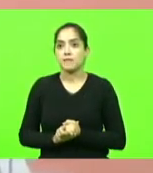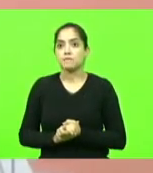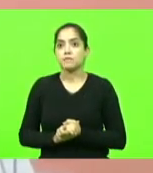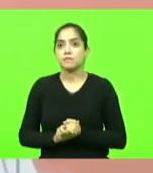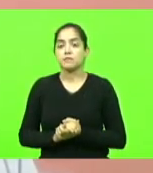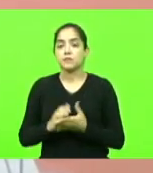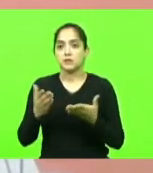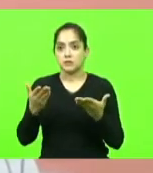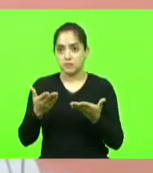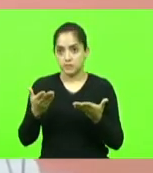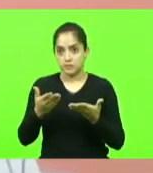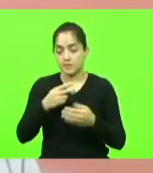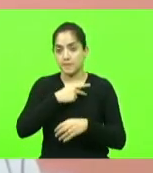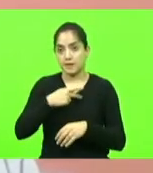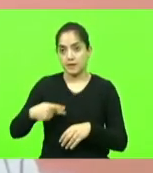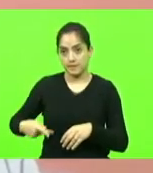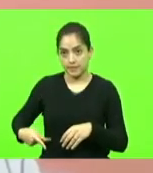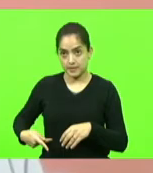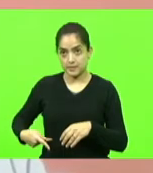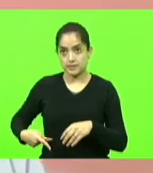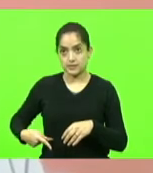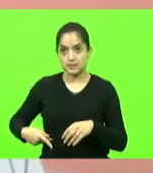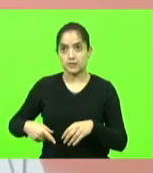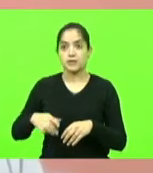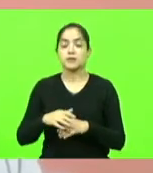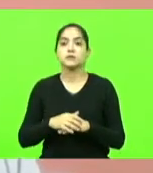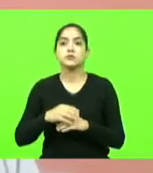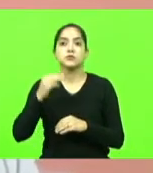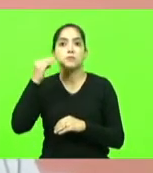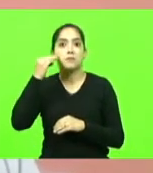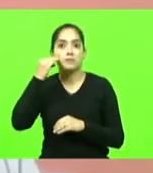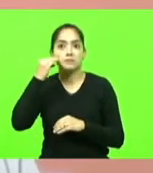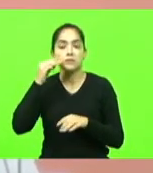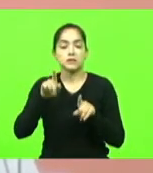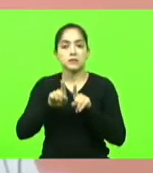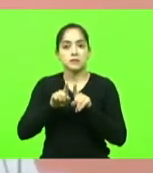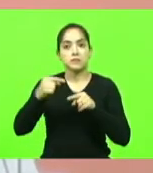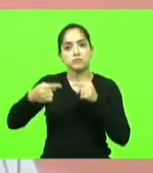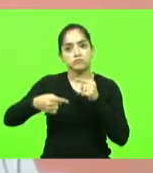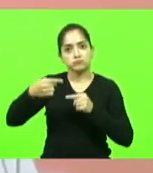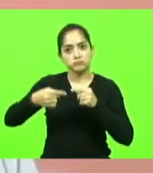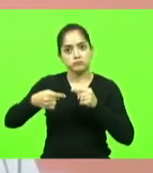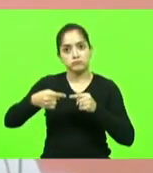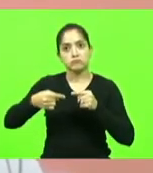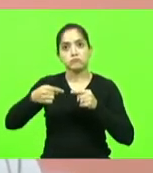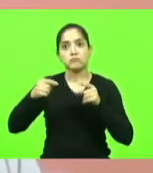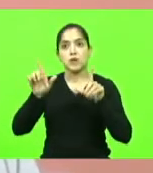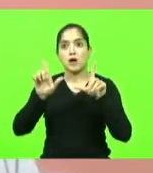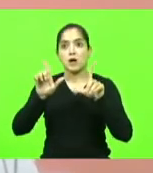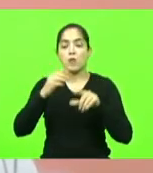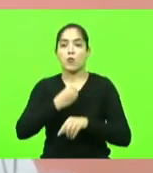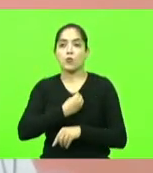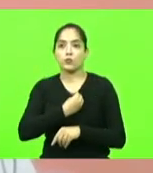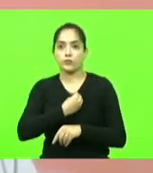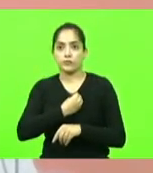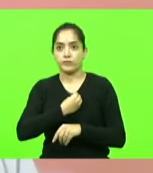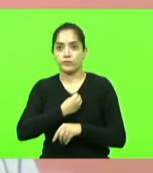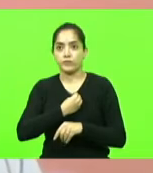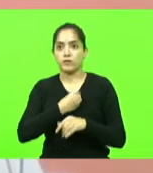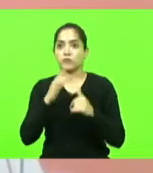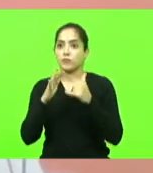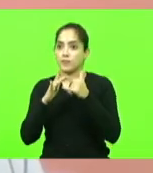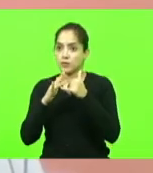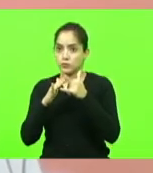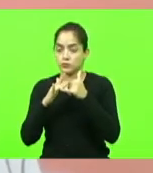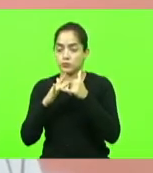feita pela presidente da escola deputada Marlene Fengler e o debate vai ser transmitido ao vivo pelo Youtube da escola